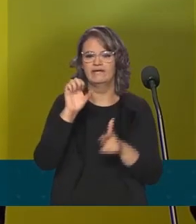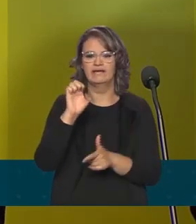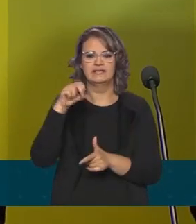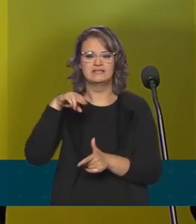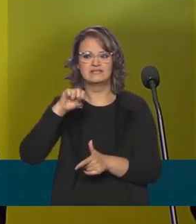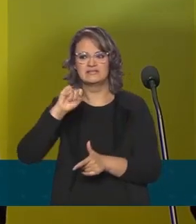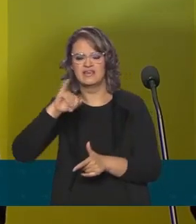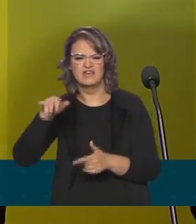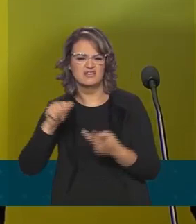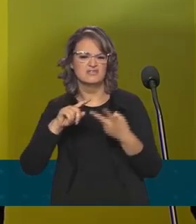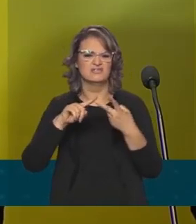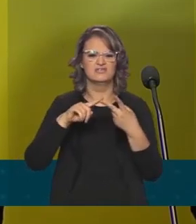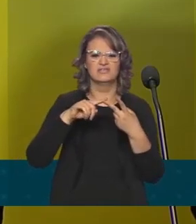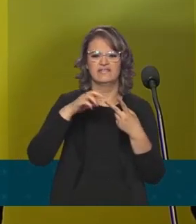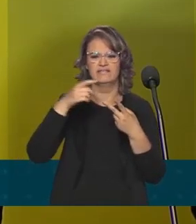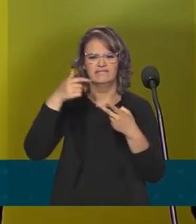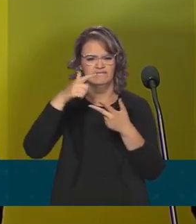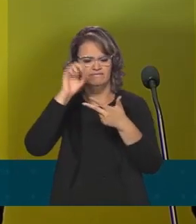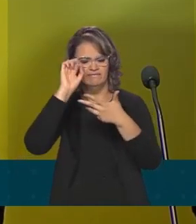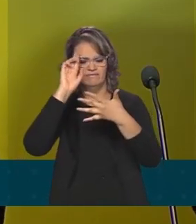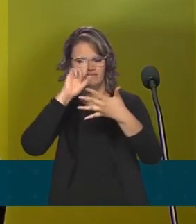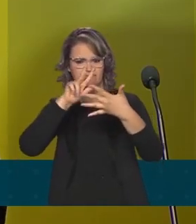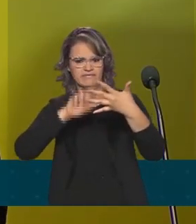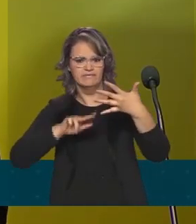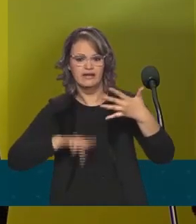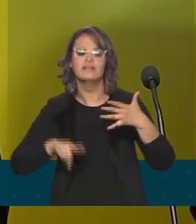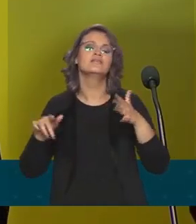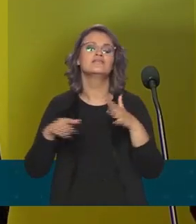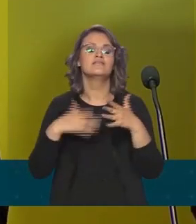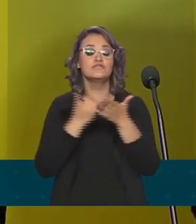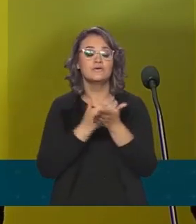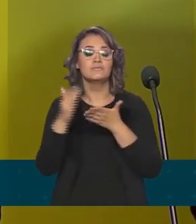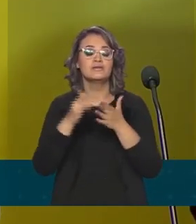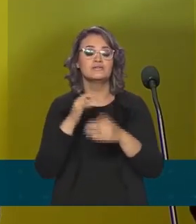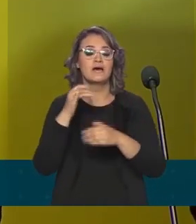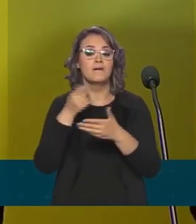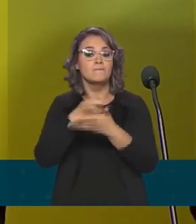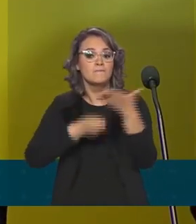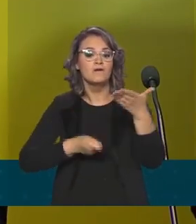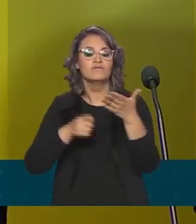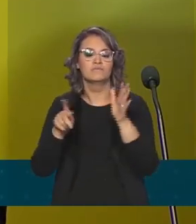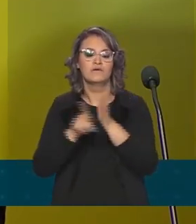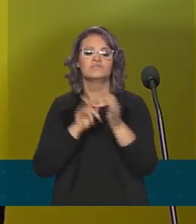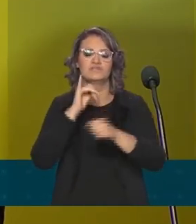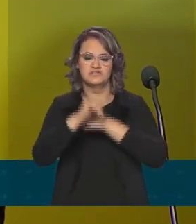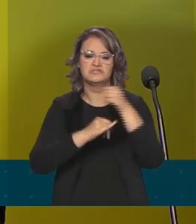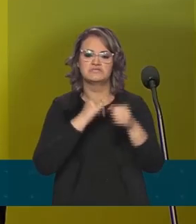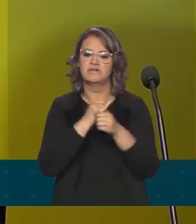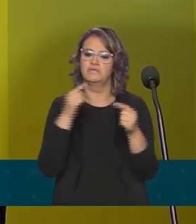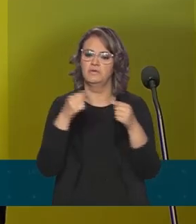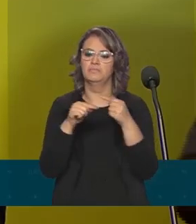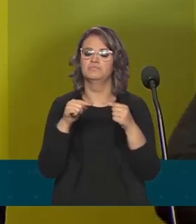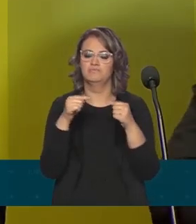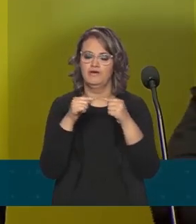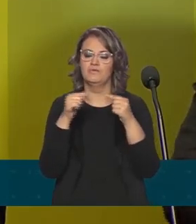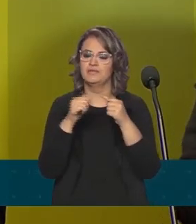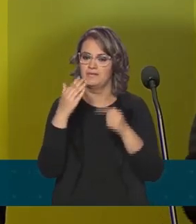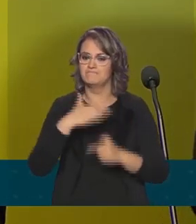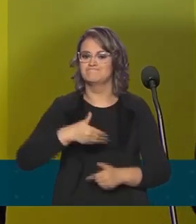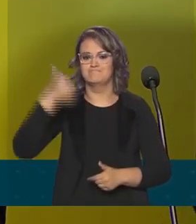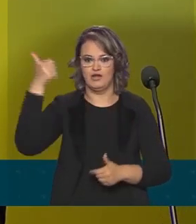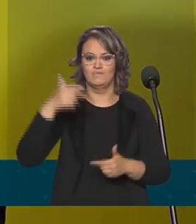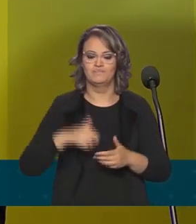Gradualmente, ao longo do tempo, a gente vai começar a migrar para provas digitais, porque entendemos que esse é o futuro. No nosso entendimento, a